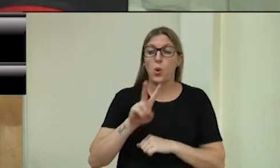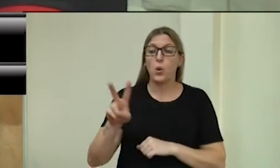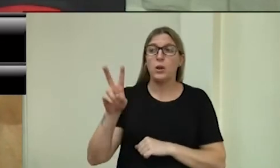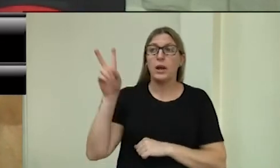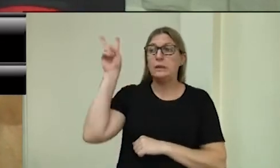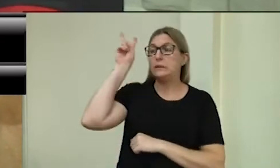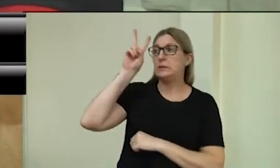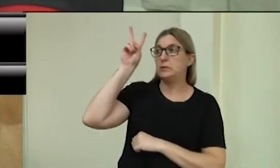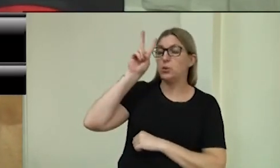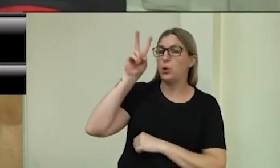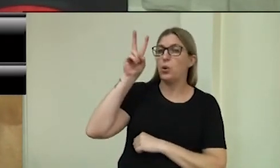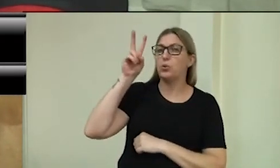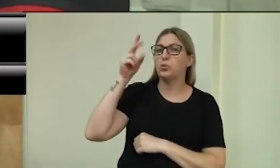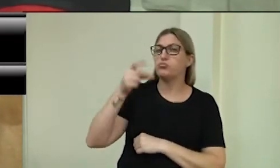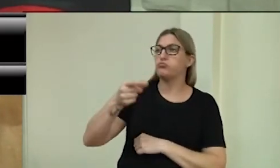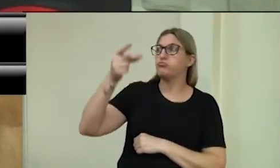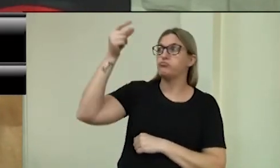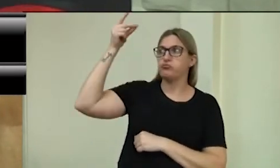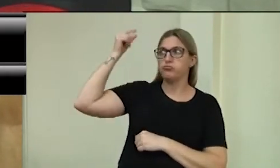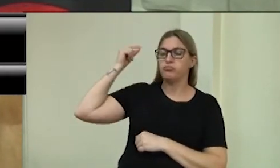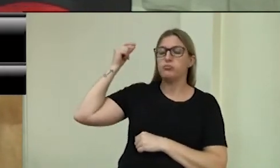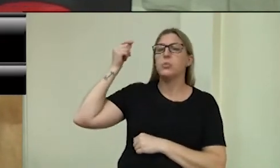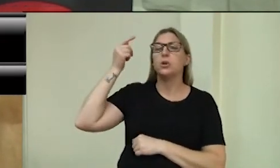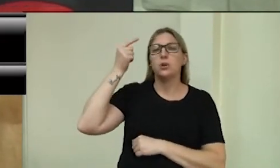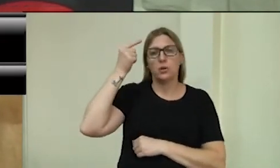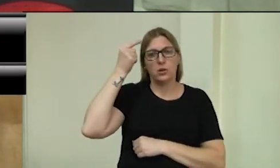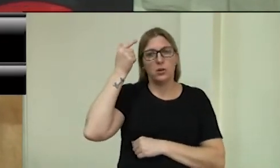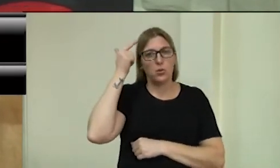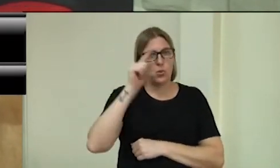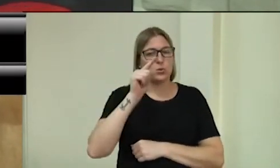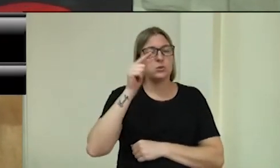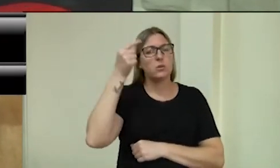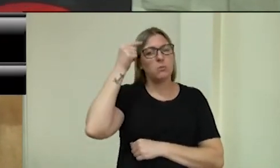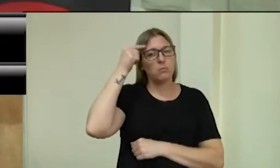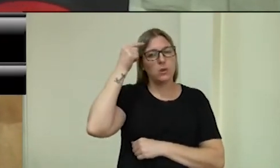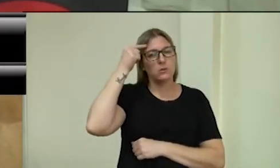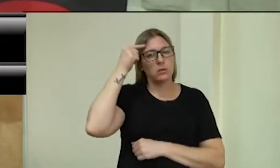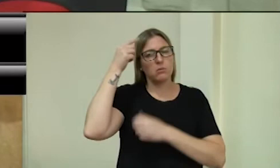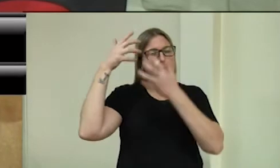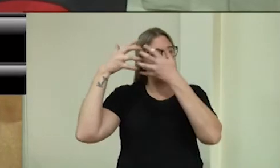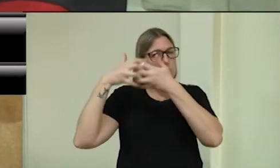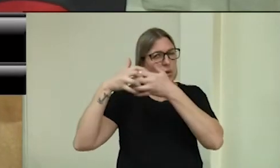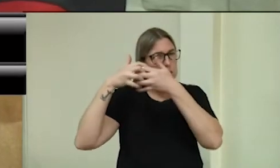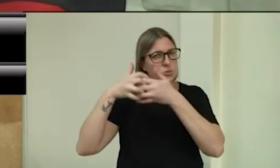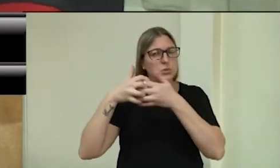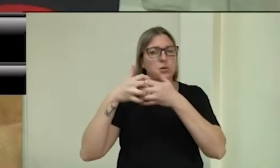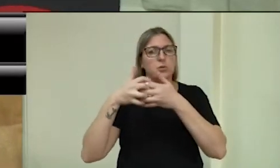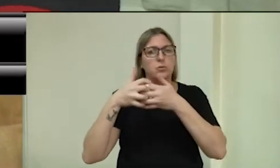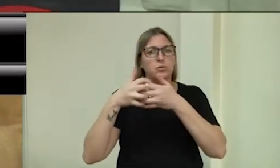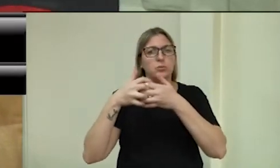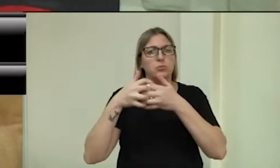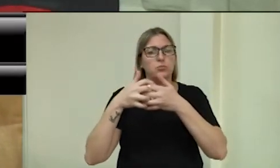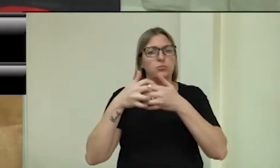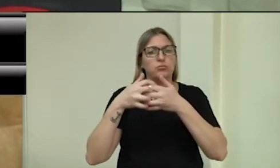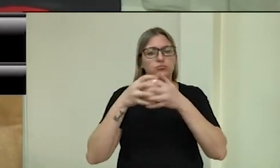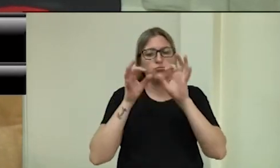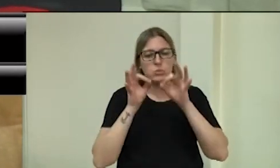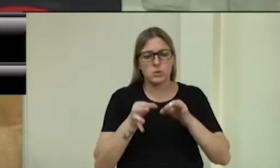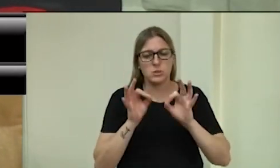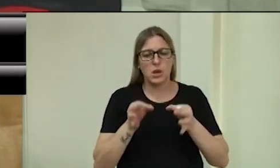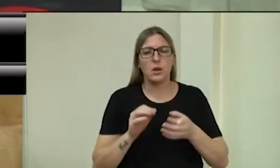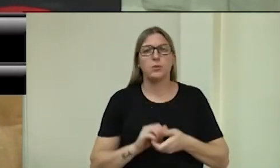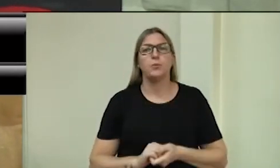formar um raciocínio um pouco mais concreto. Quando eu vejo a situação que a gente tem hoje na empresa de transporte urbano local,